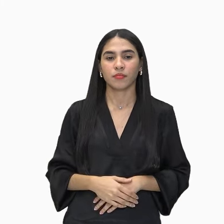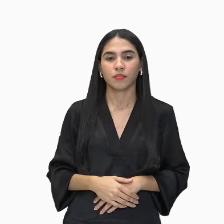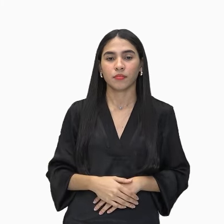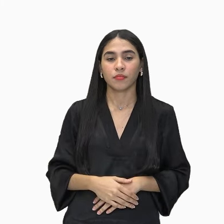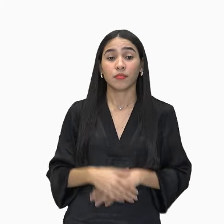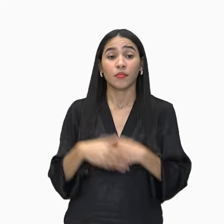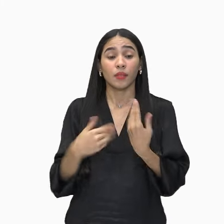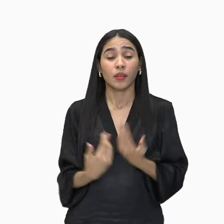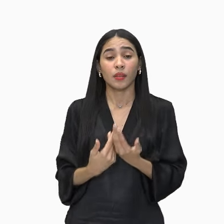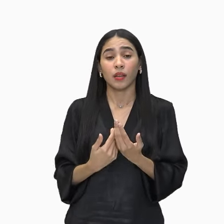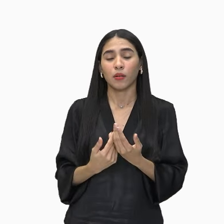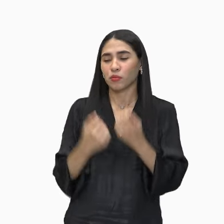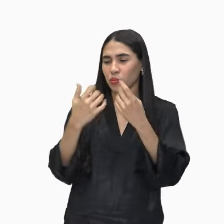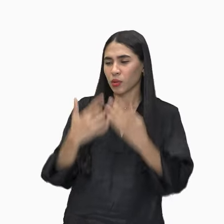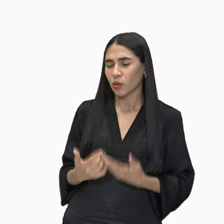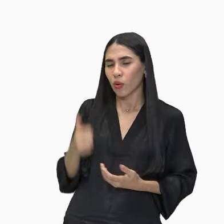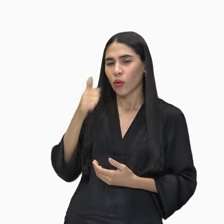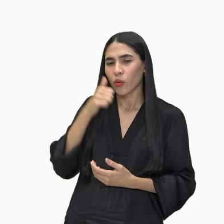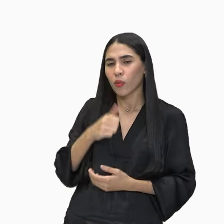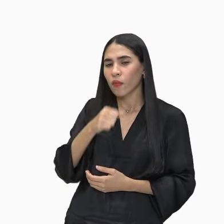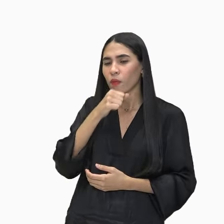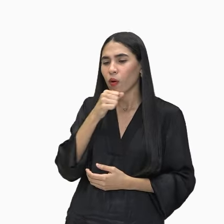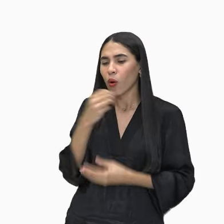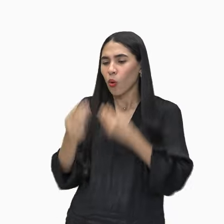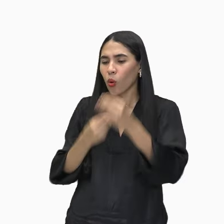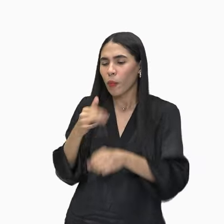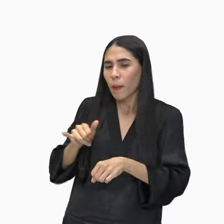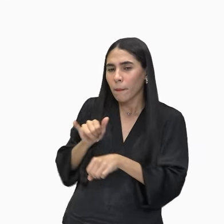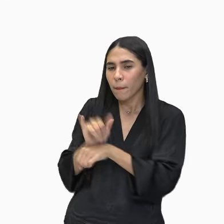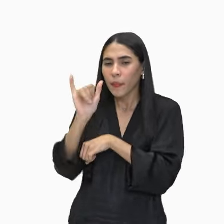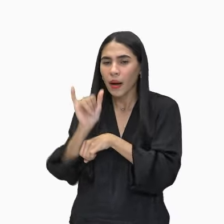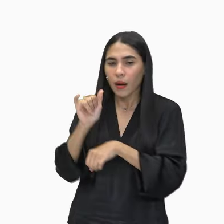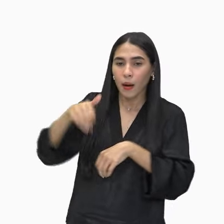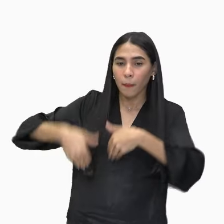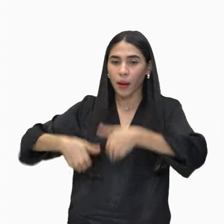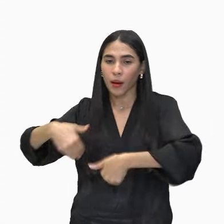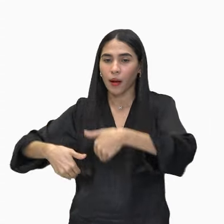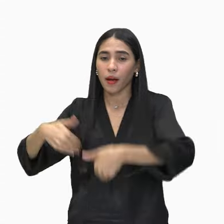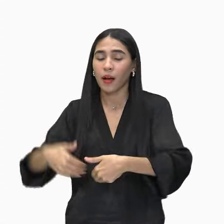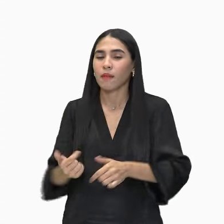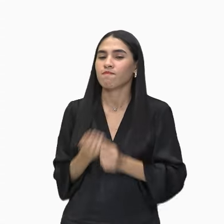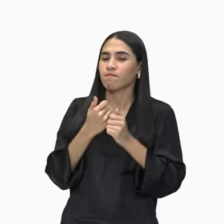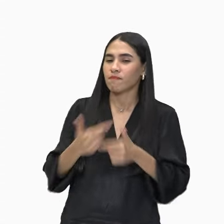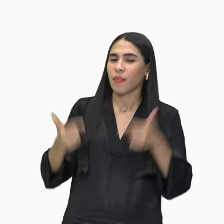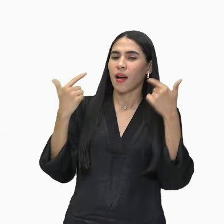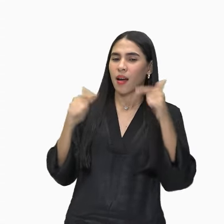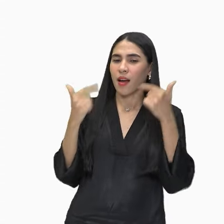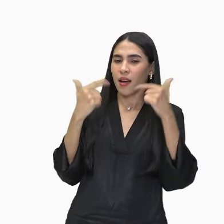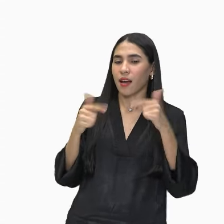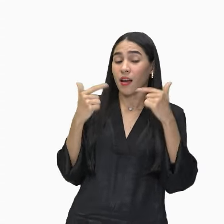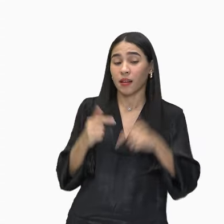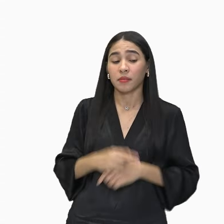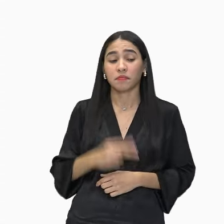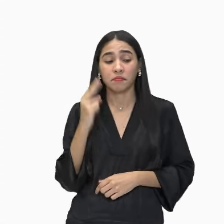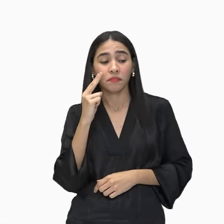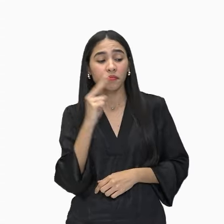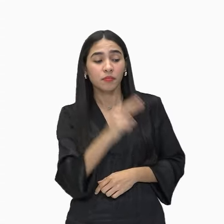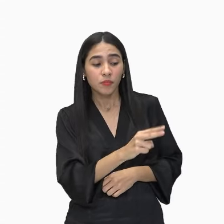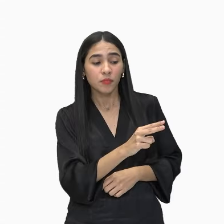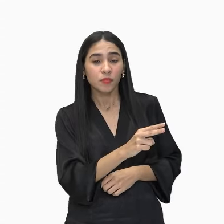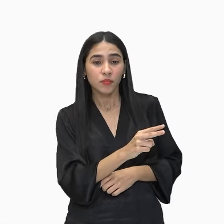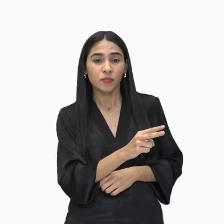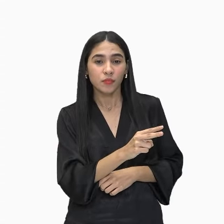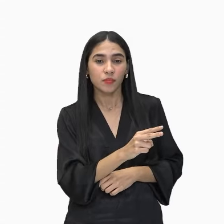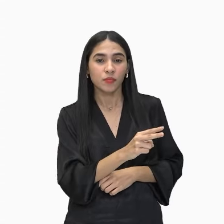como enganar o Cucupira e deu uma grande gargalhada. A cotia olhou para ele e